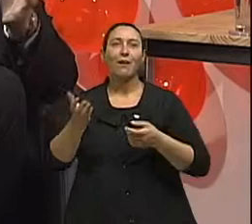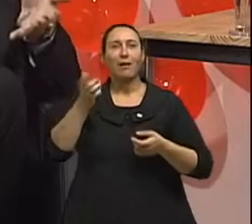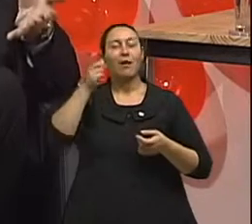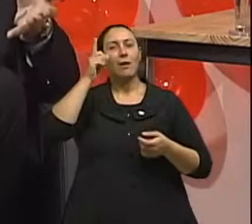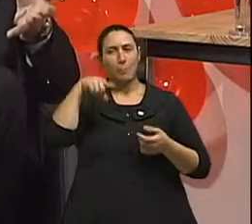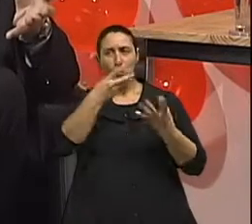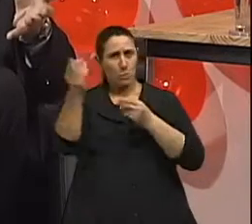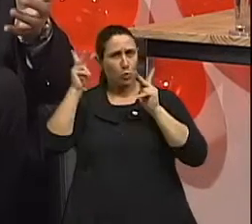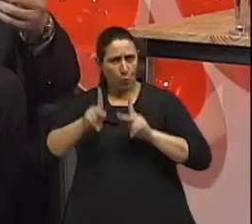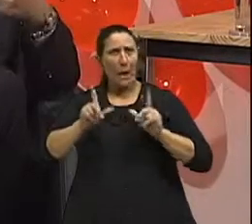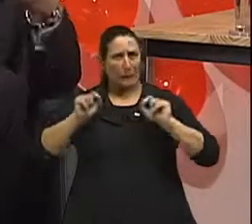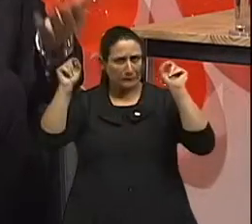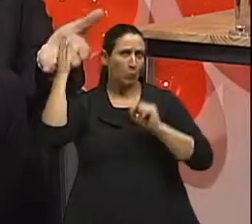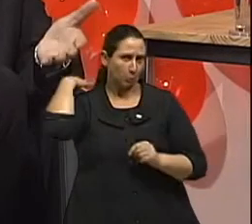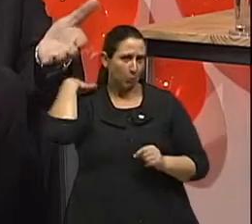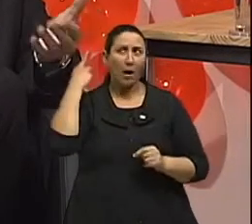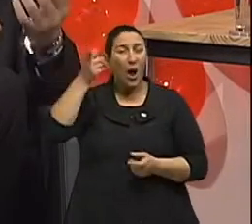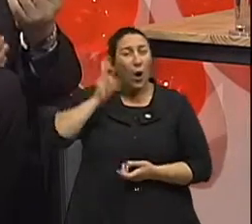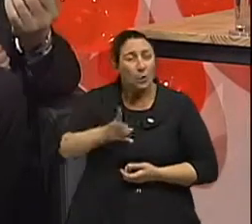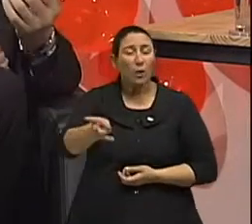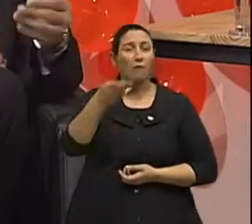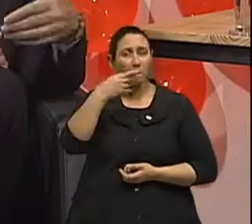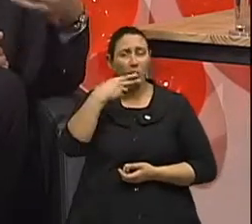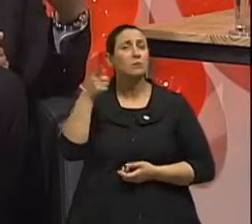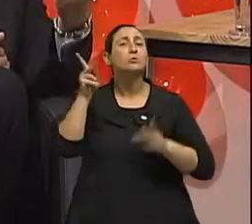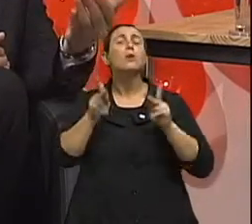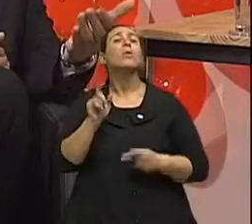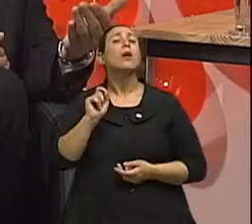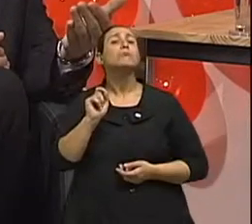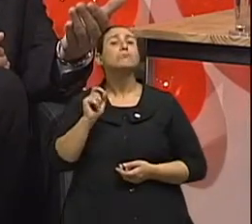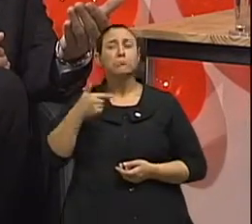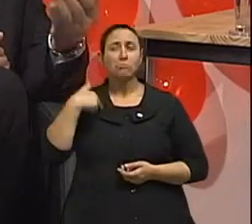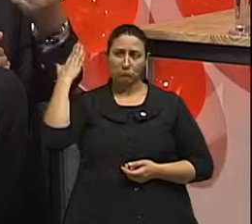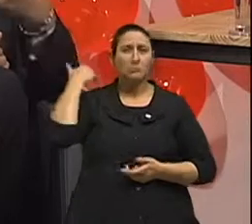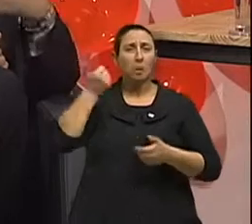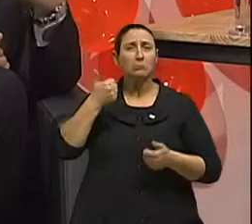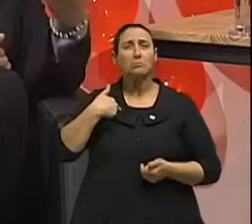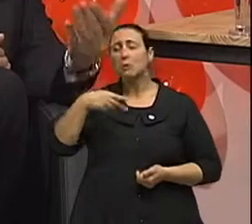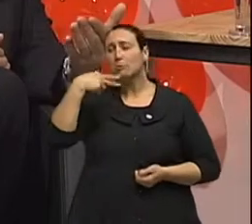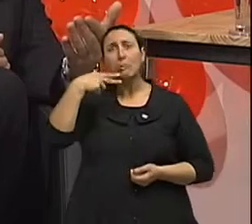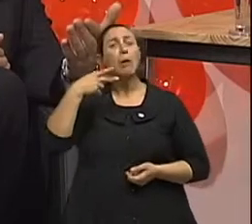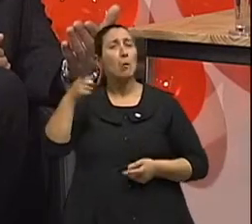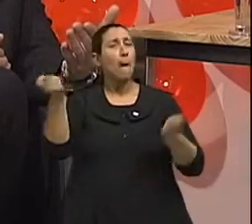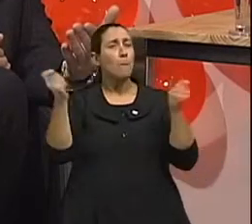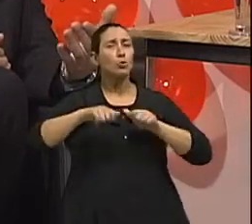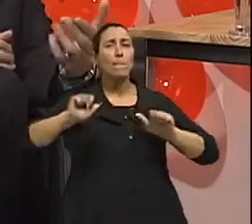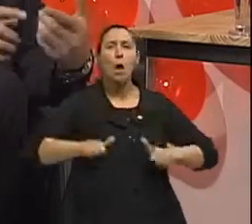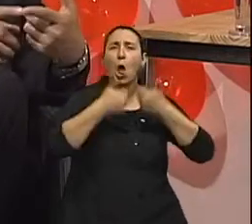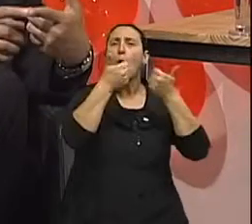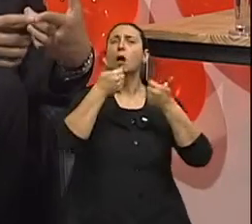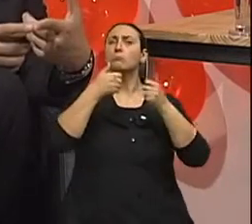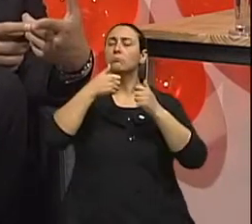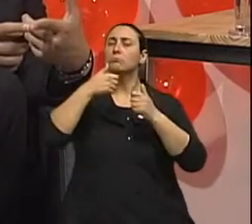pacientes que têm um câncer de pulmão já e continuam fumando, costumam ter um desempenho terapêutico, portanto, uma chance de ter melhor resultado